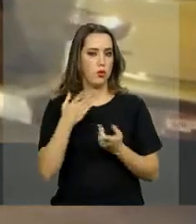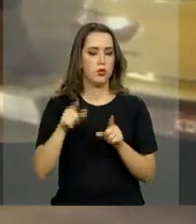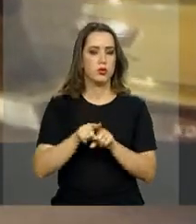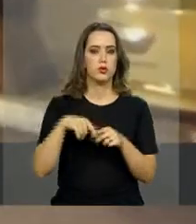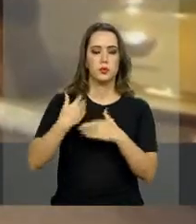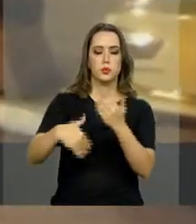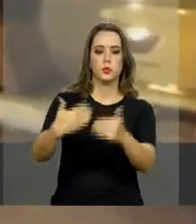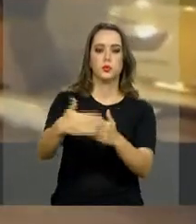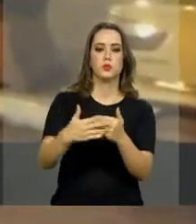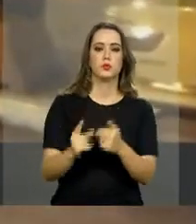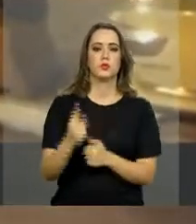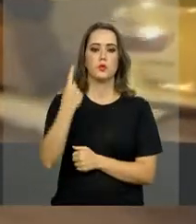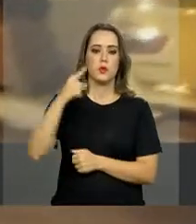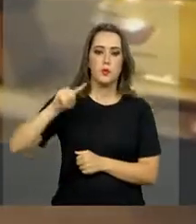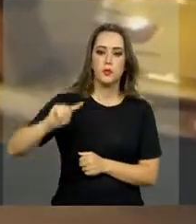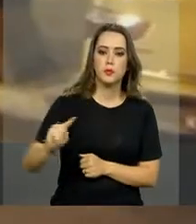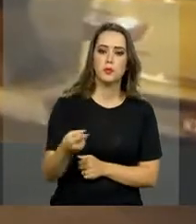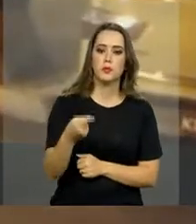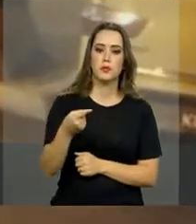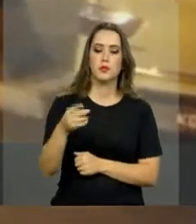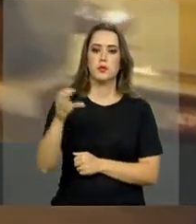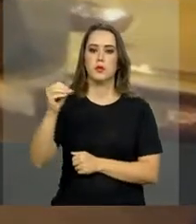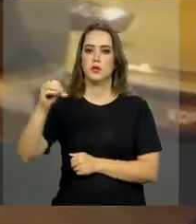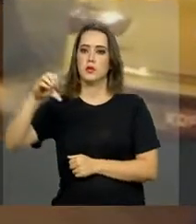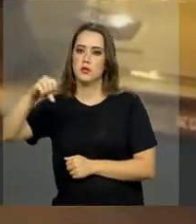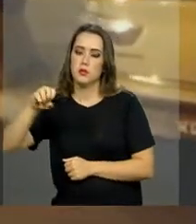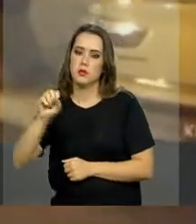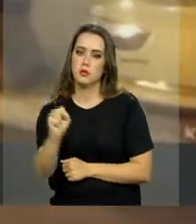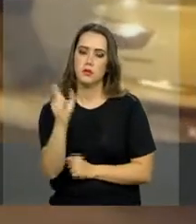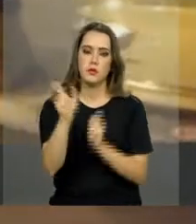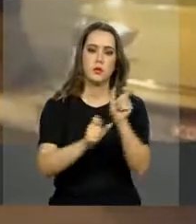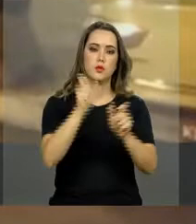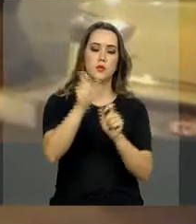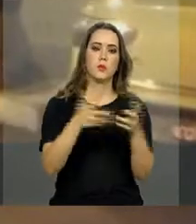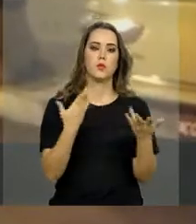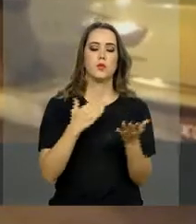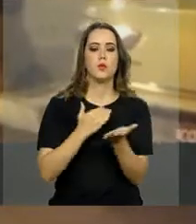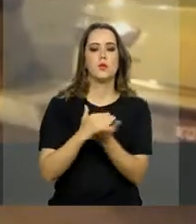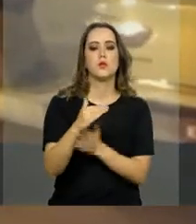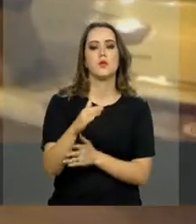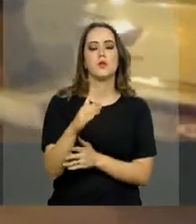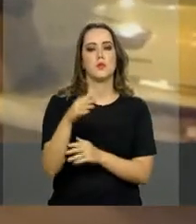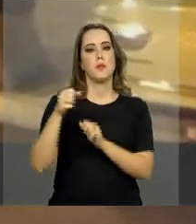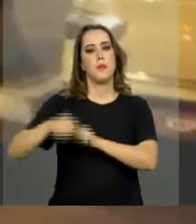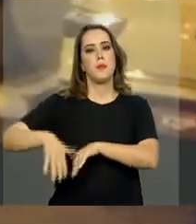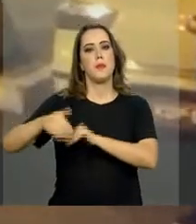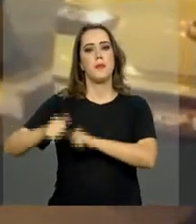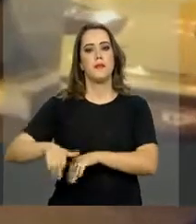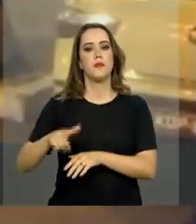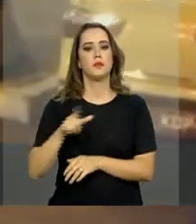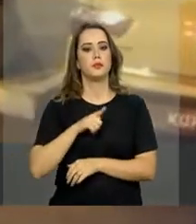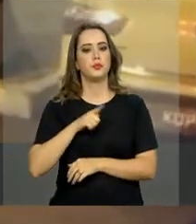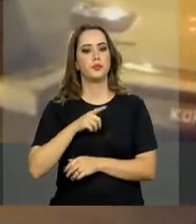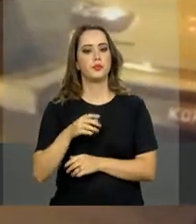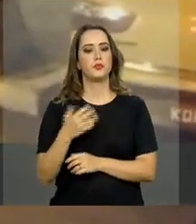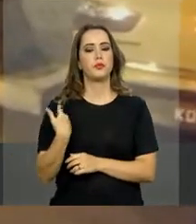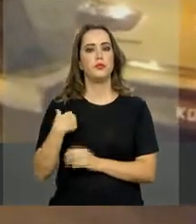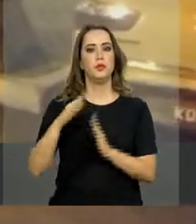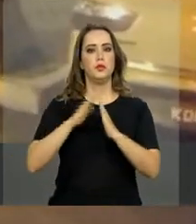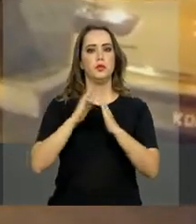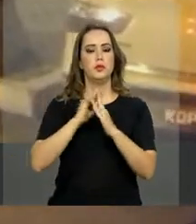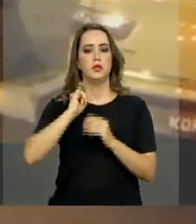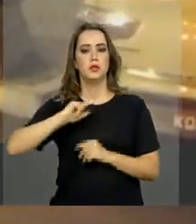processo 1.098 imigrantes venezuelanos. A partir de setembro, segundo a Casa Civil da